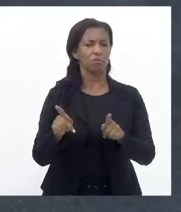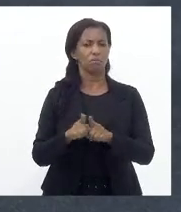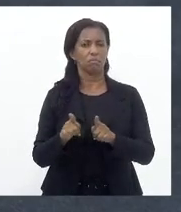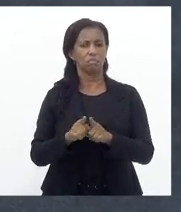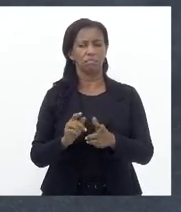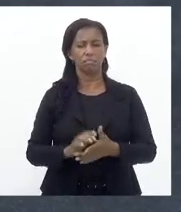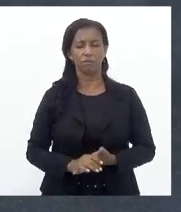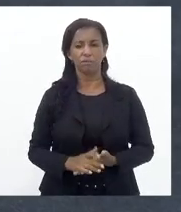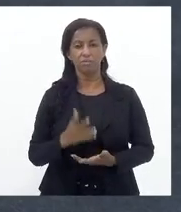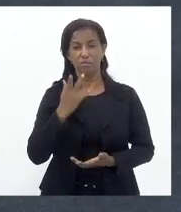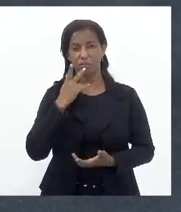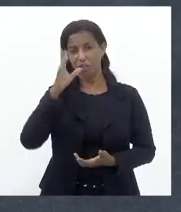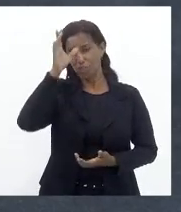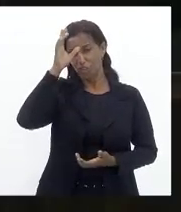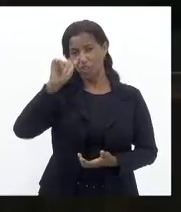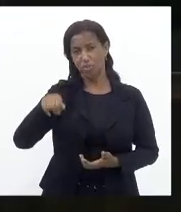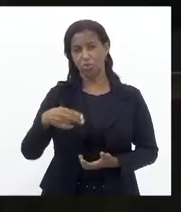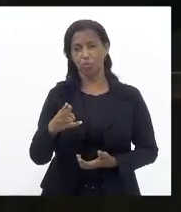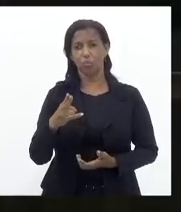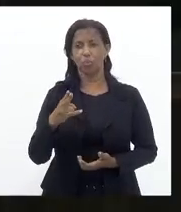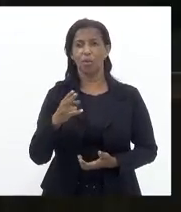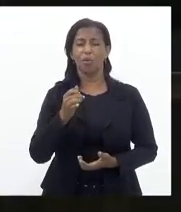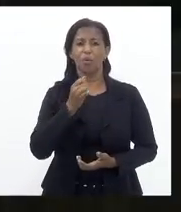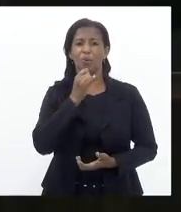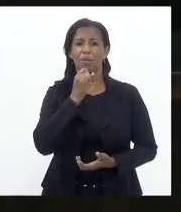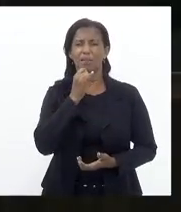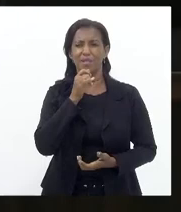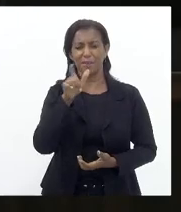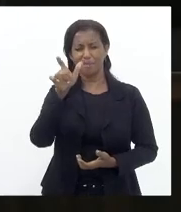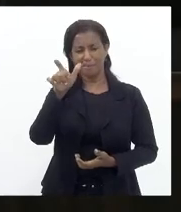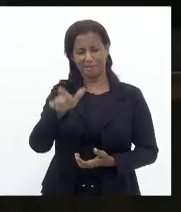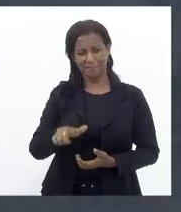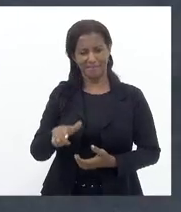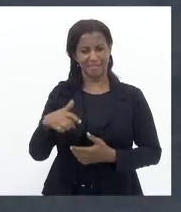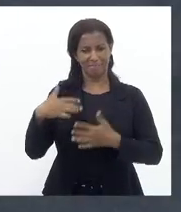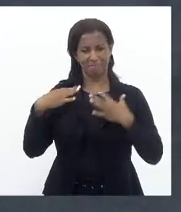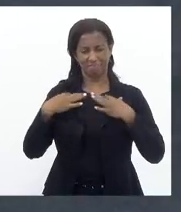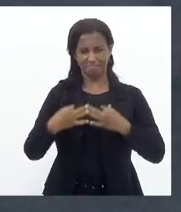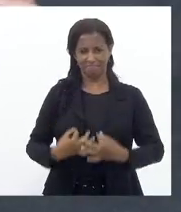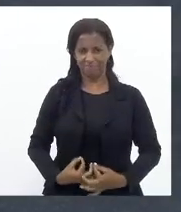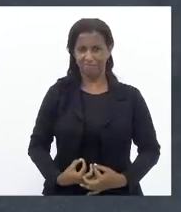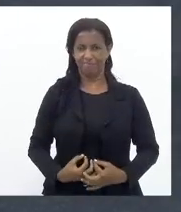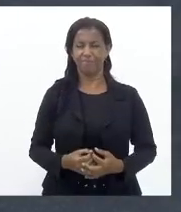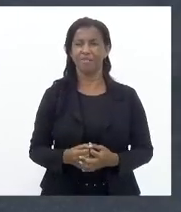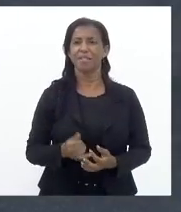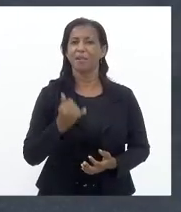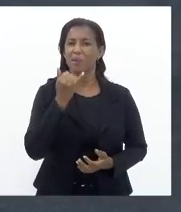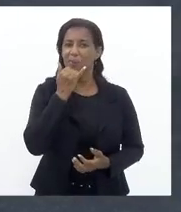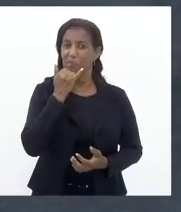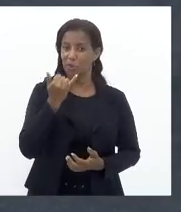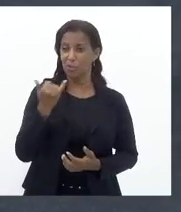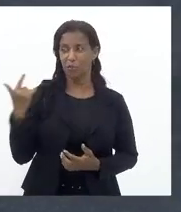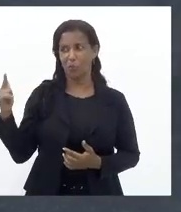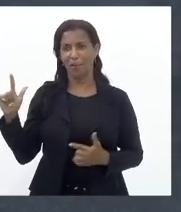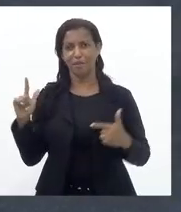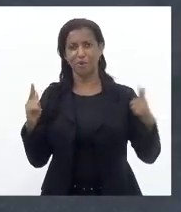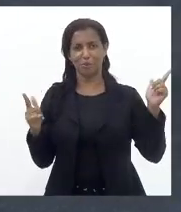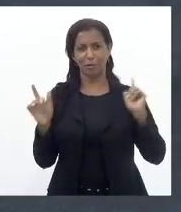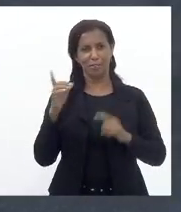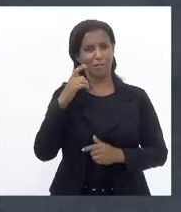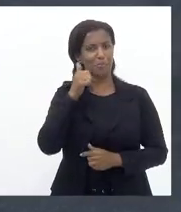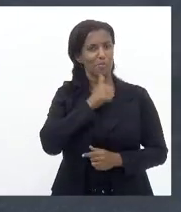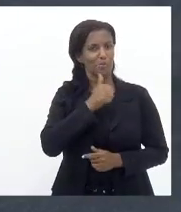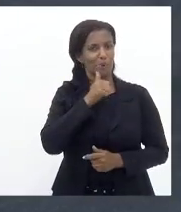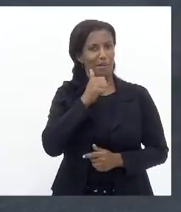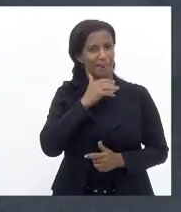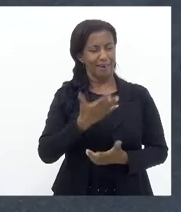falo que é Tia Ju Que é o exemplo Sabe Da elegância Dessa casa Me desculpe As outras deputadas E as outras mulheres